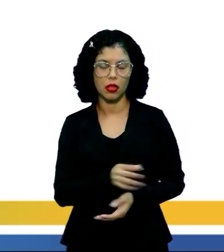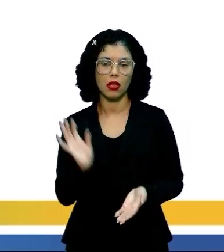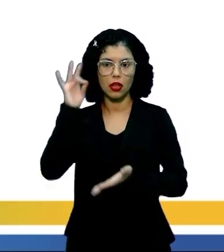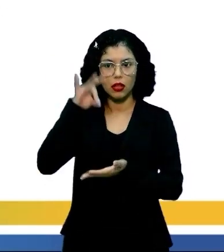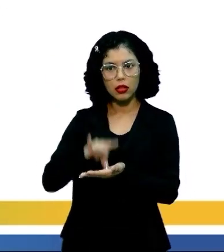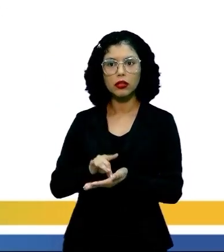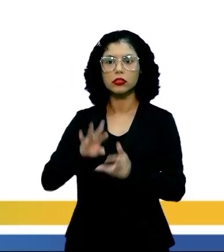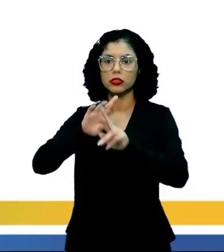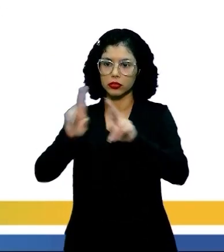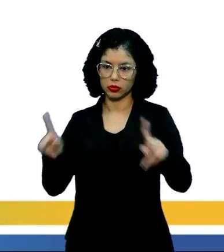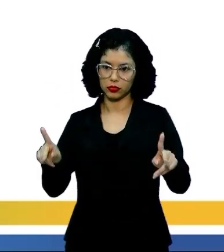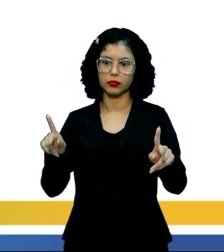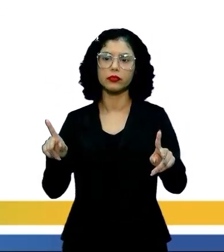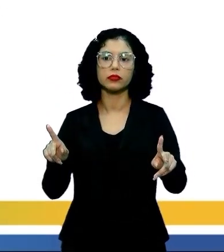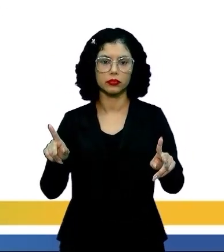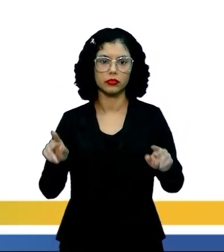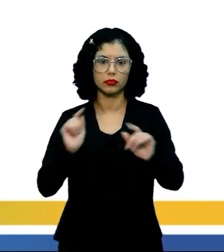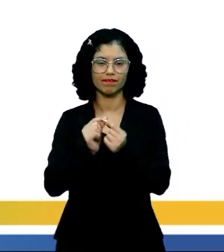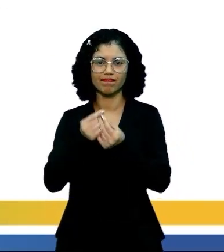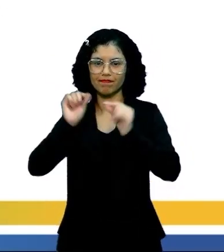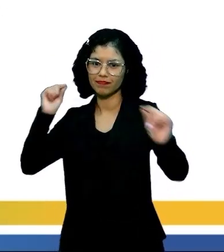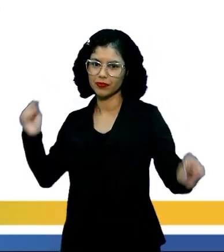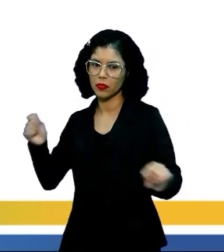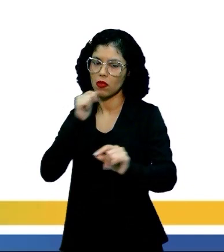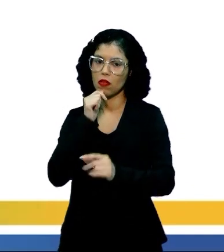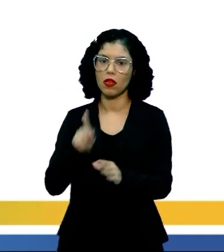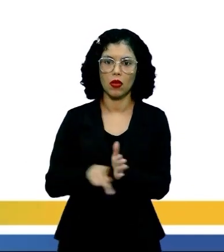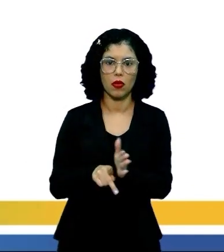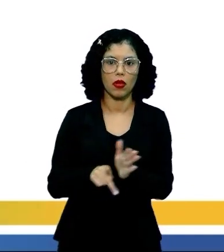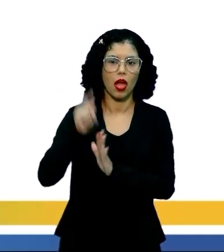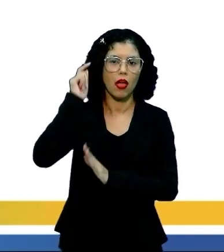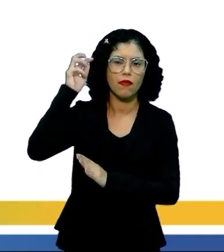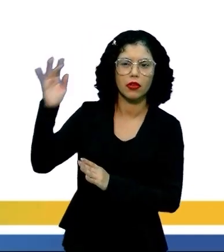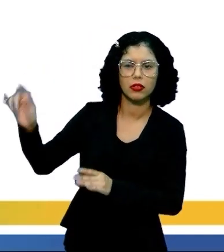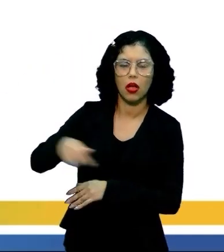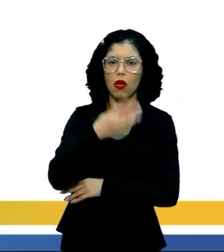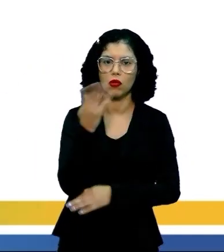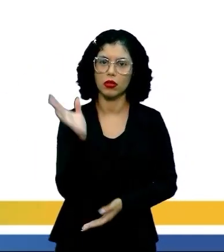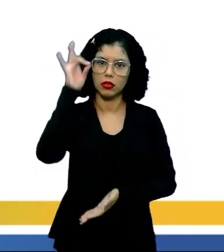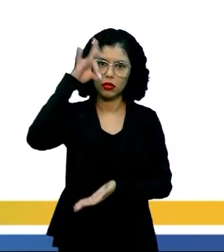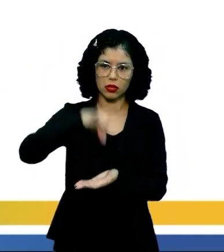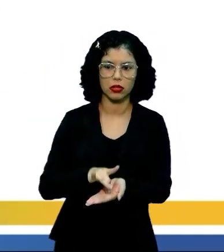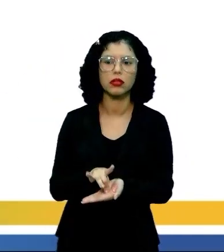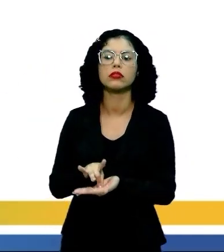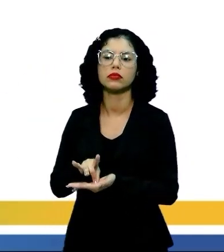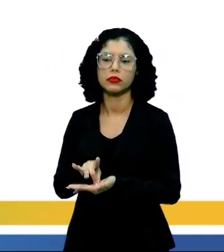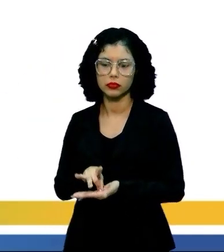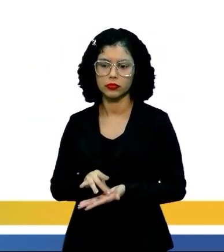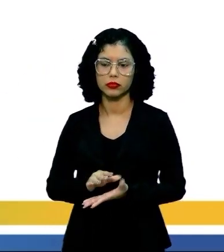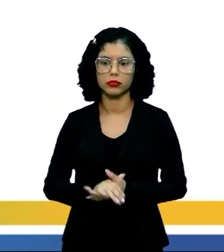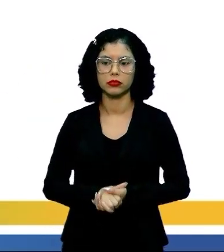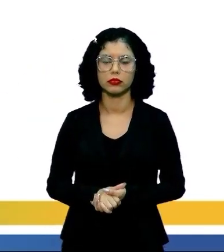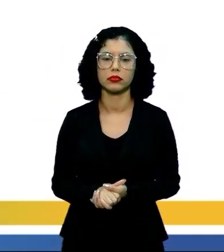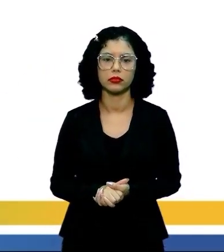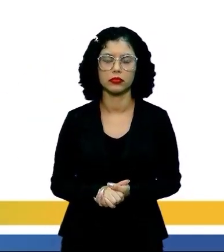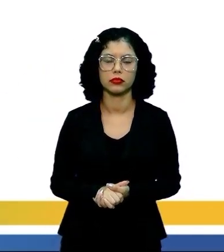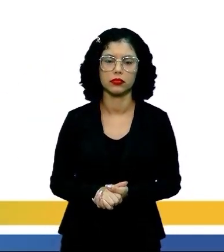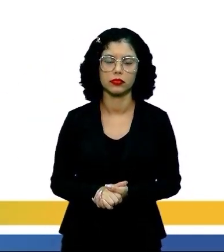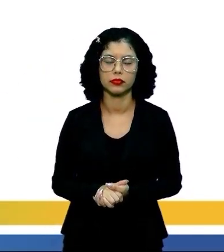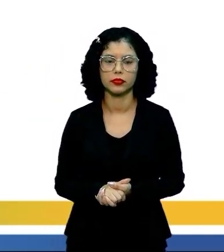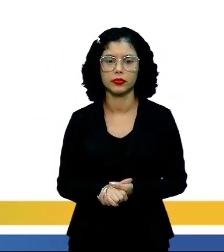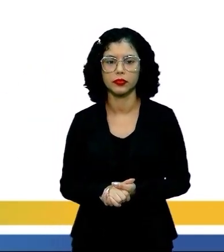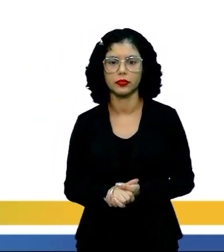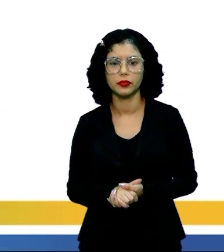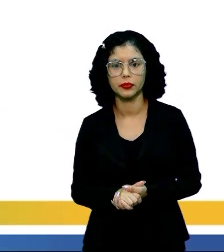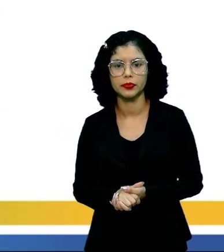uma realidade distante da idealizada por Policarpo, tanto na ficção quanto na